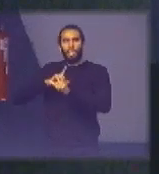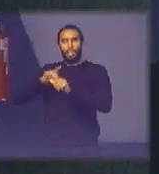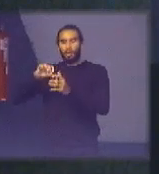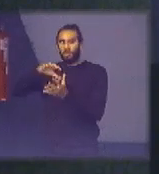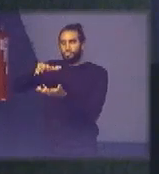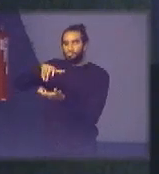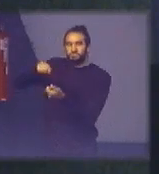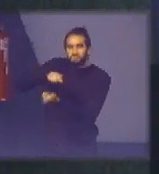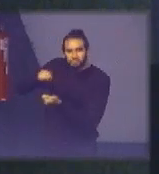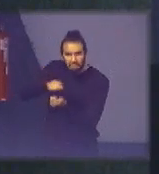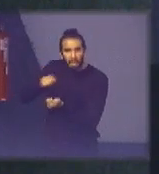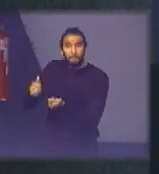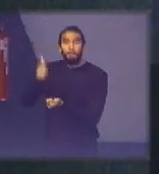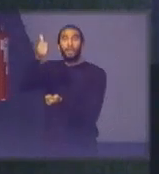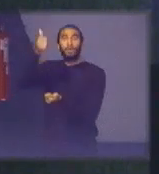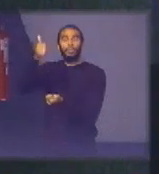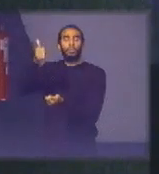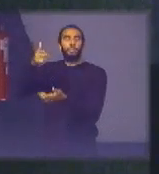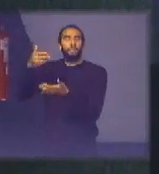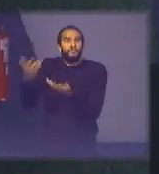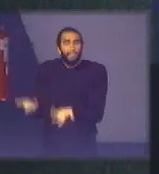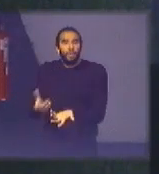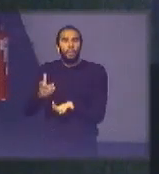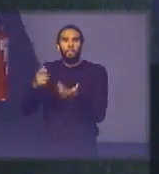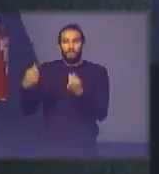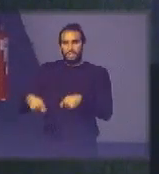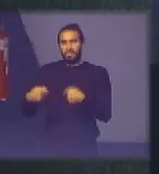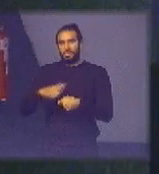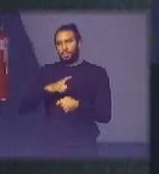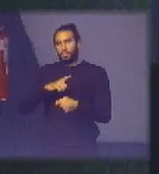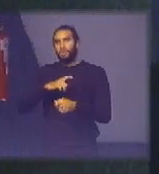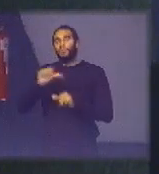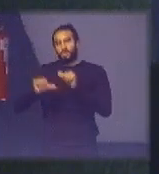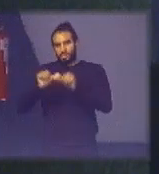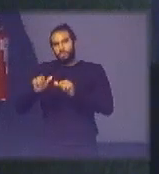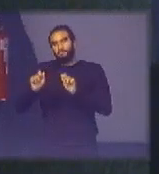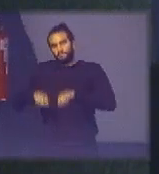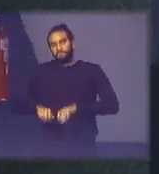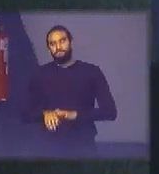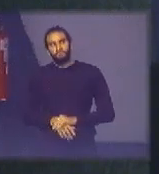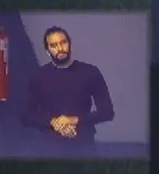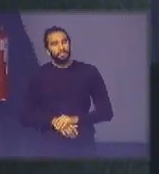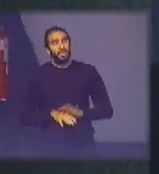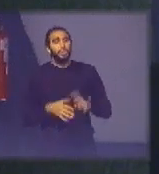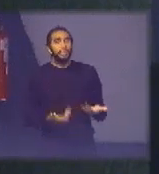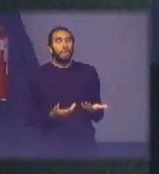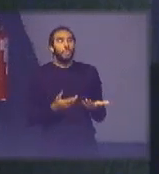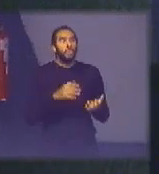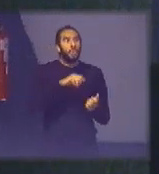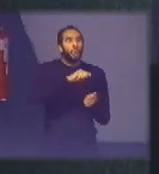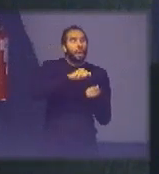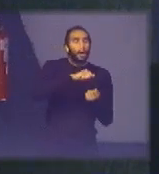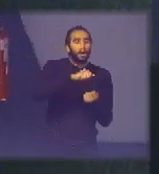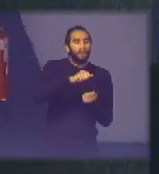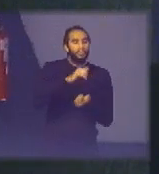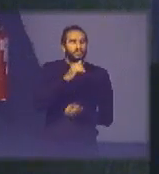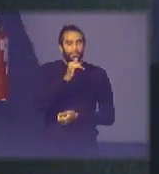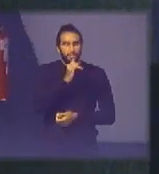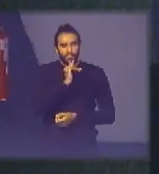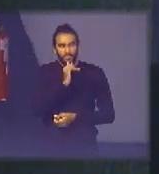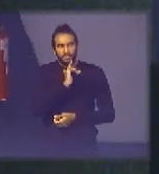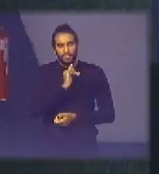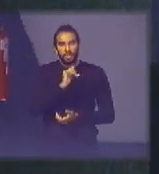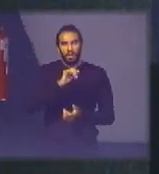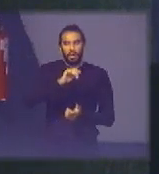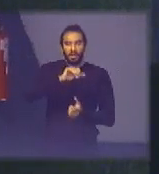e isso daí é em si uma inovação e ao tratar a inovação a gente tem que ver como que a gente endereça isso da melhor forma